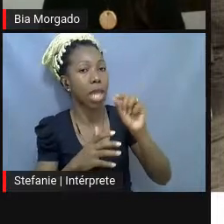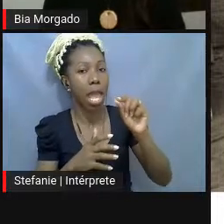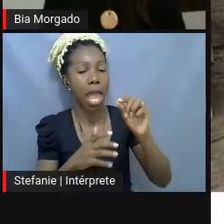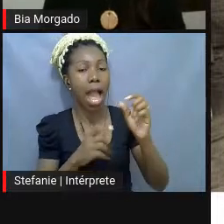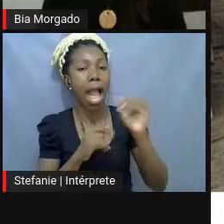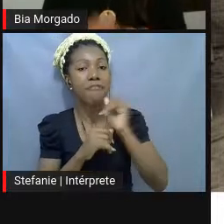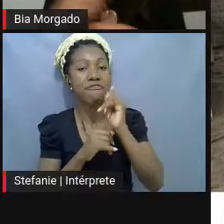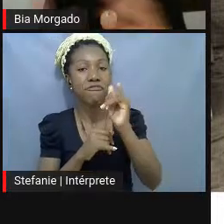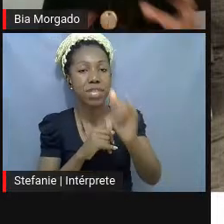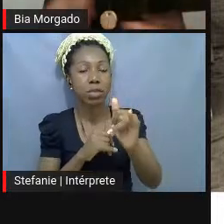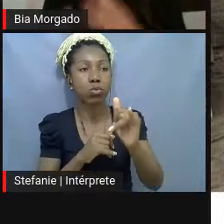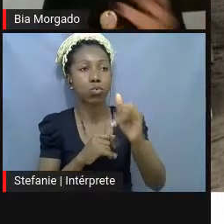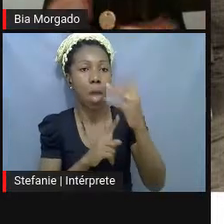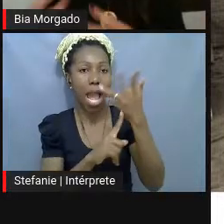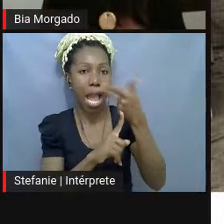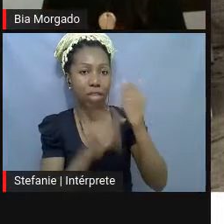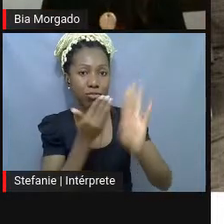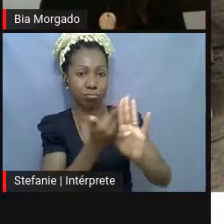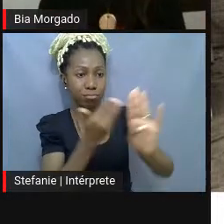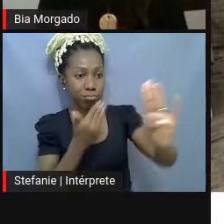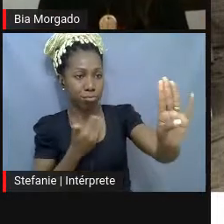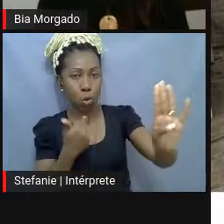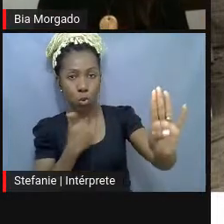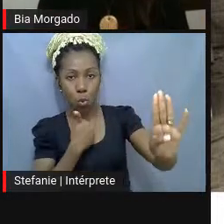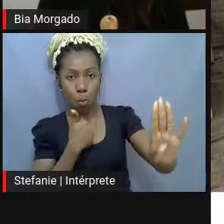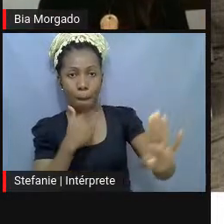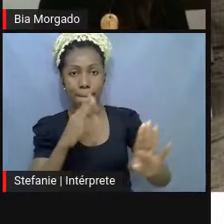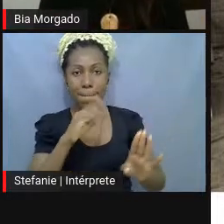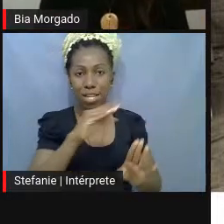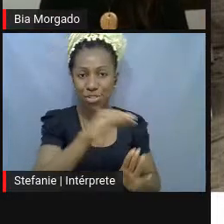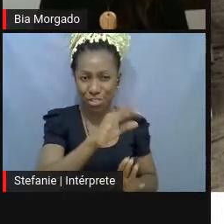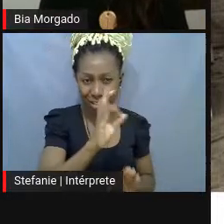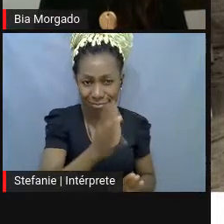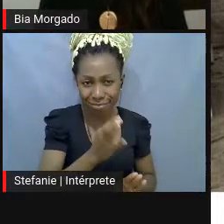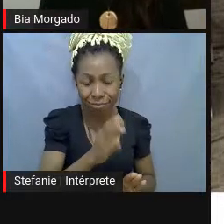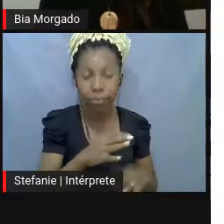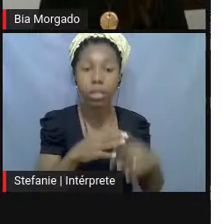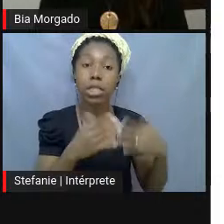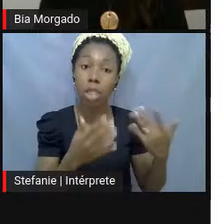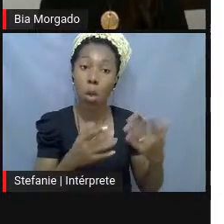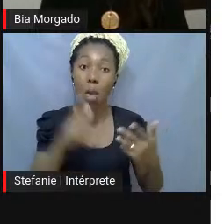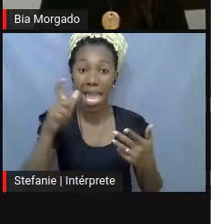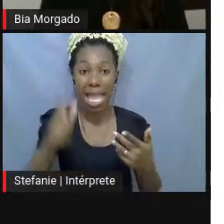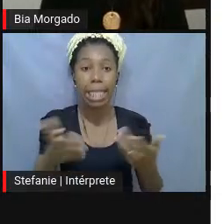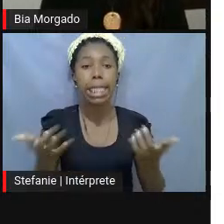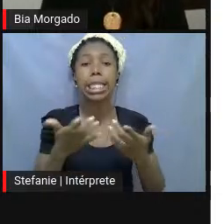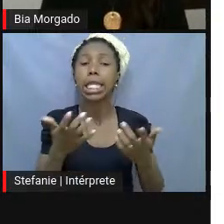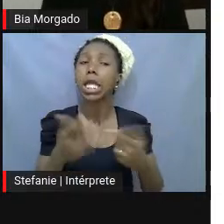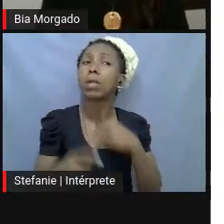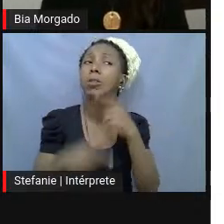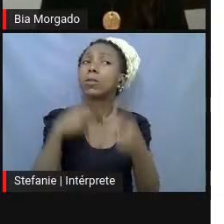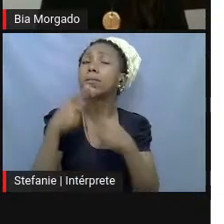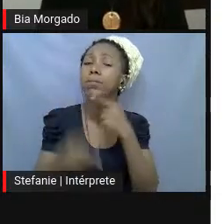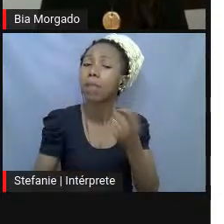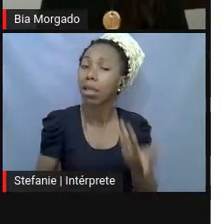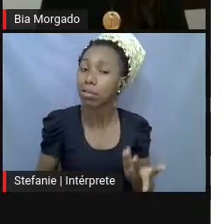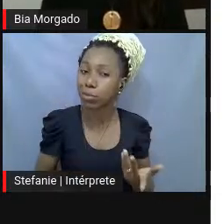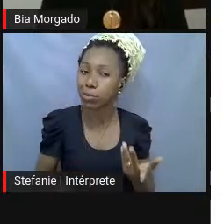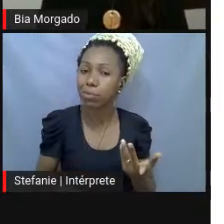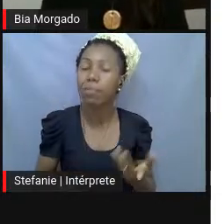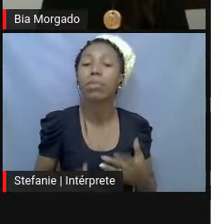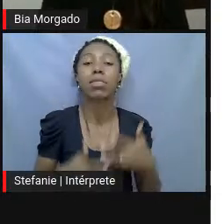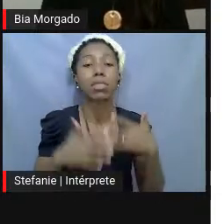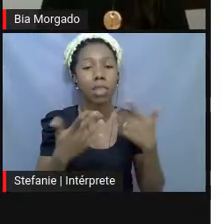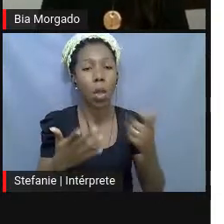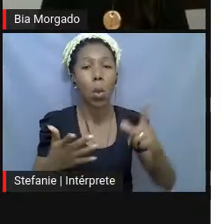às obras, né, ele queria questionar tudo isso, então ele vai propondo experiências, isso aqui é a planta do,